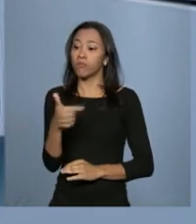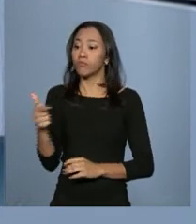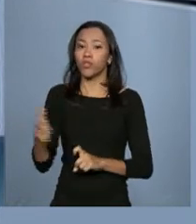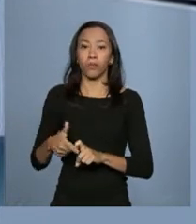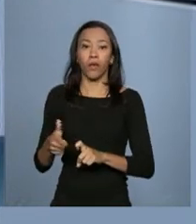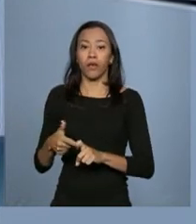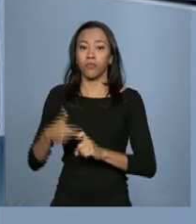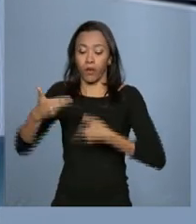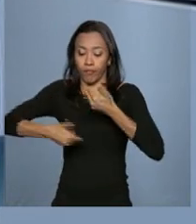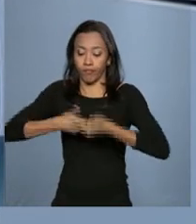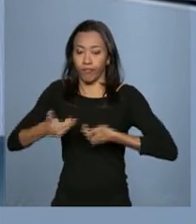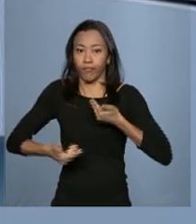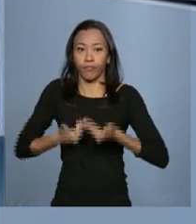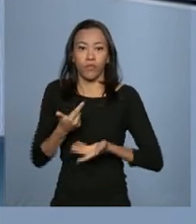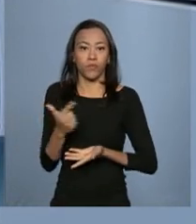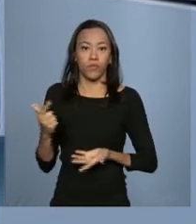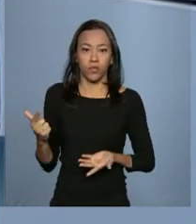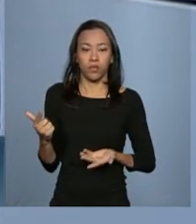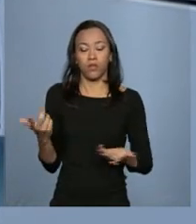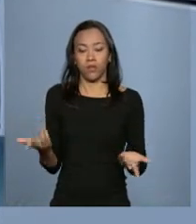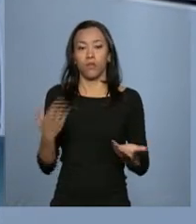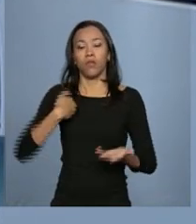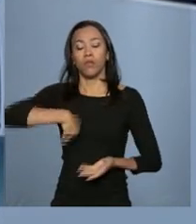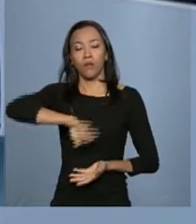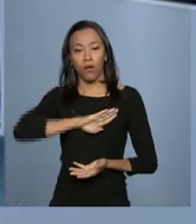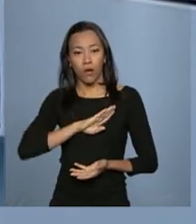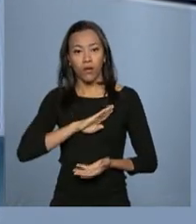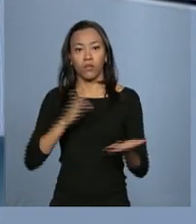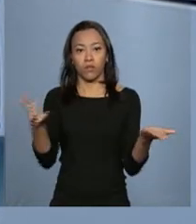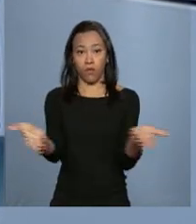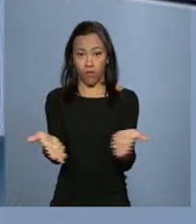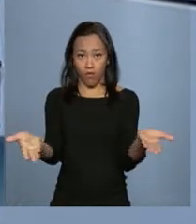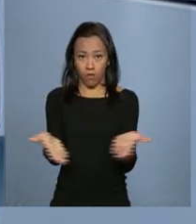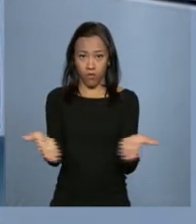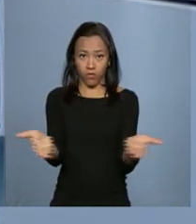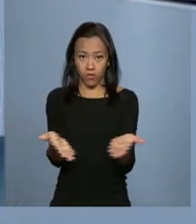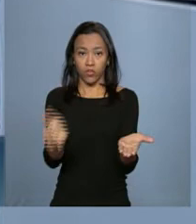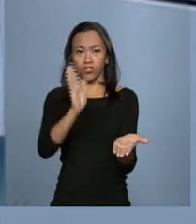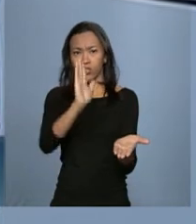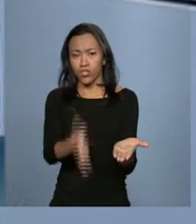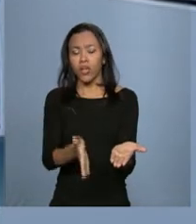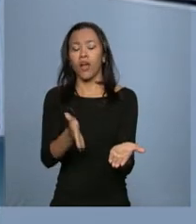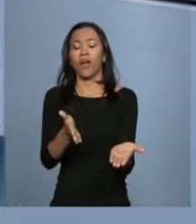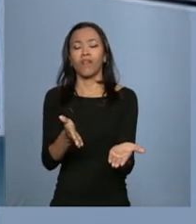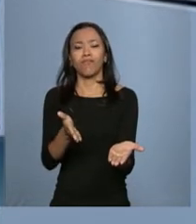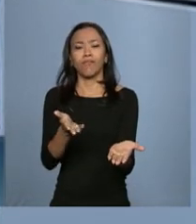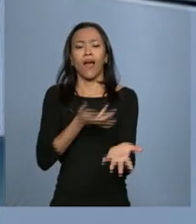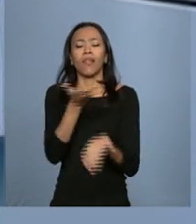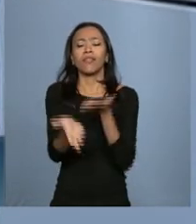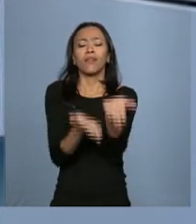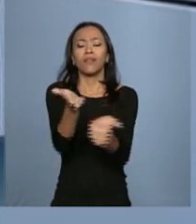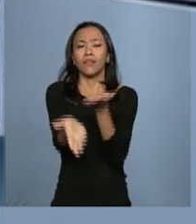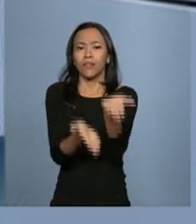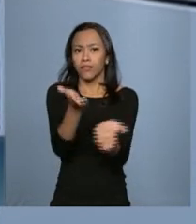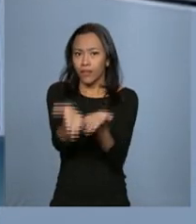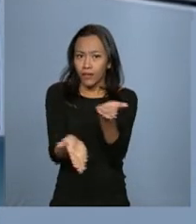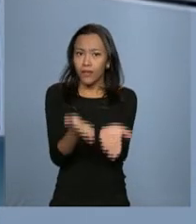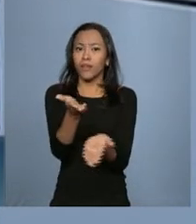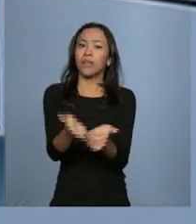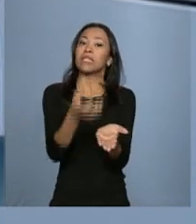atender. Nós estamos, hoje, chegando a atender estas